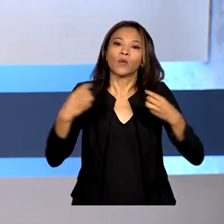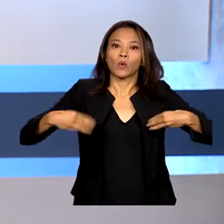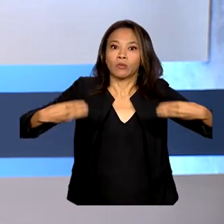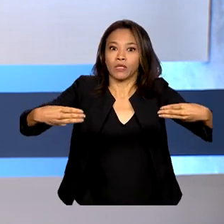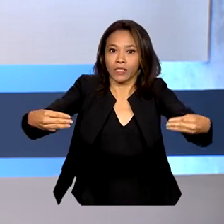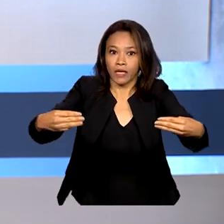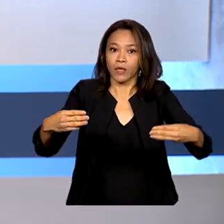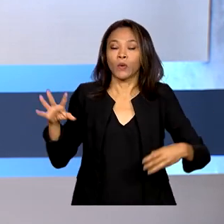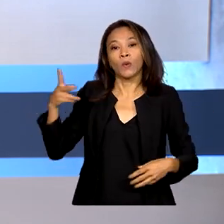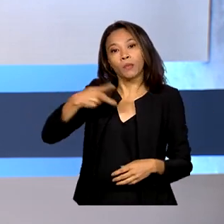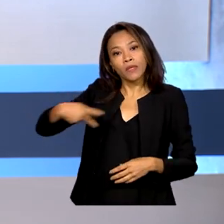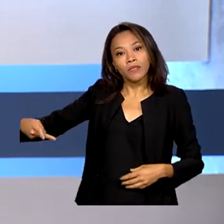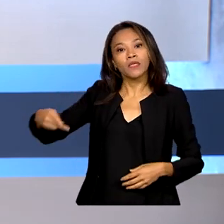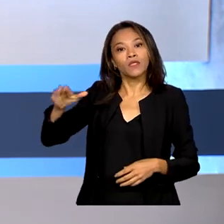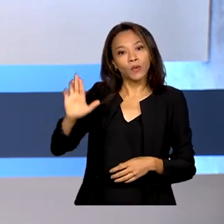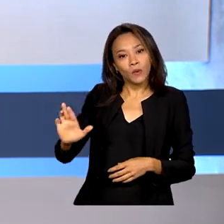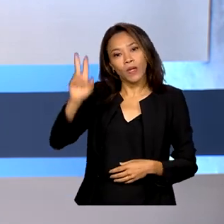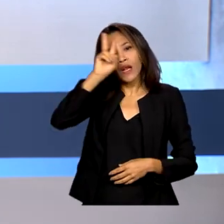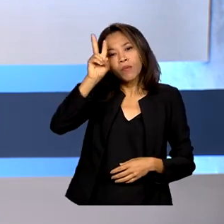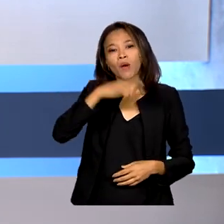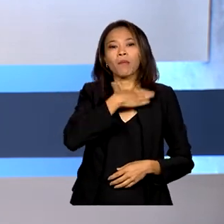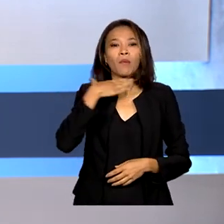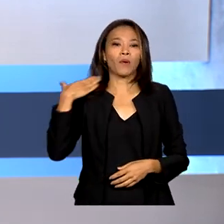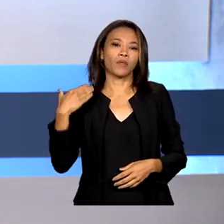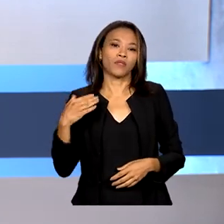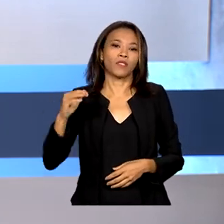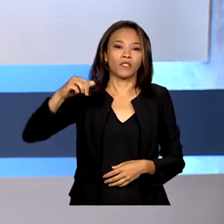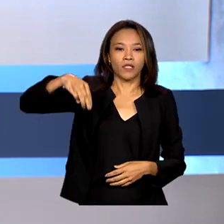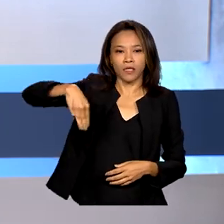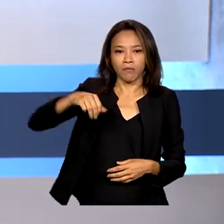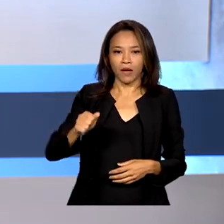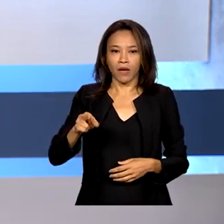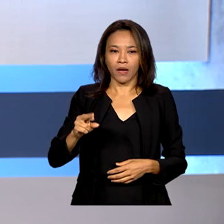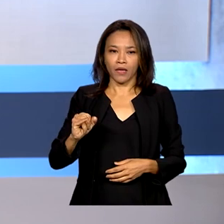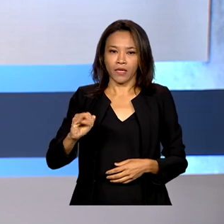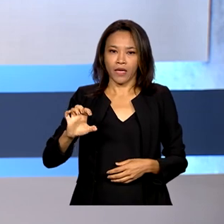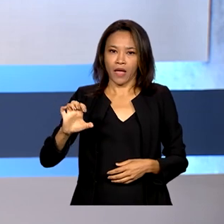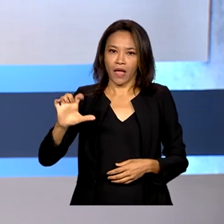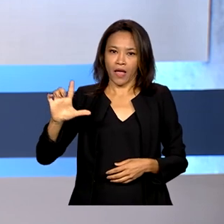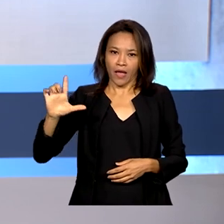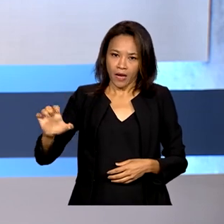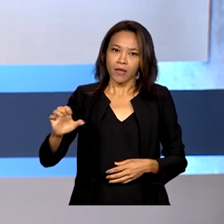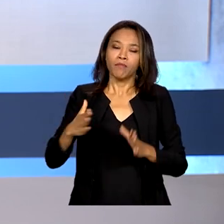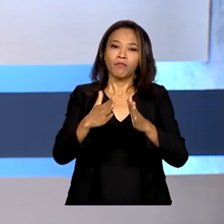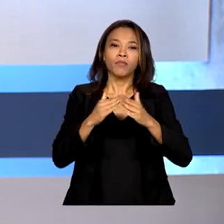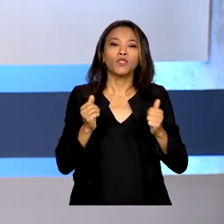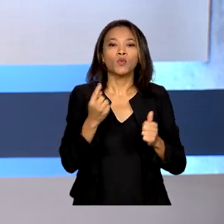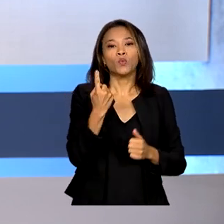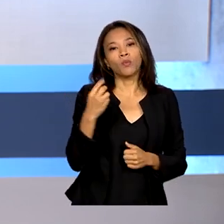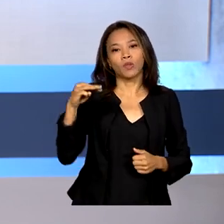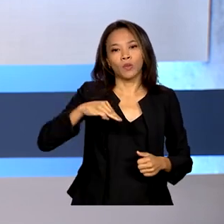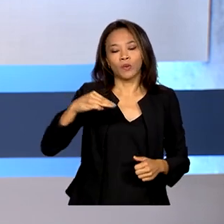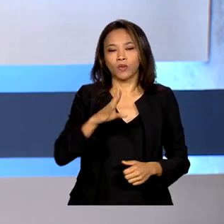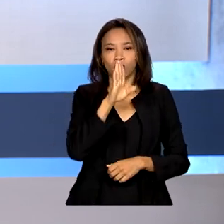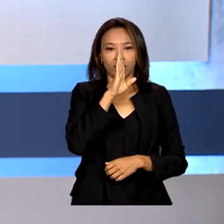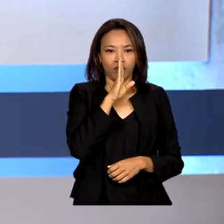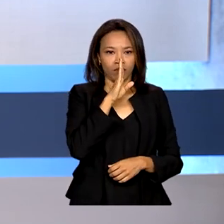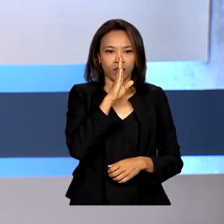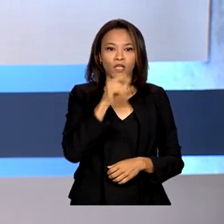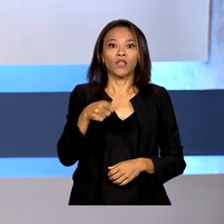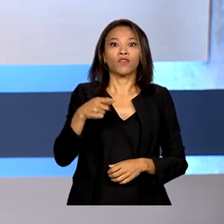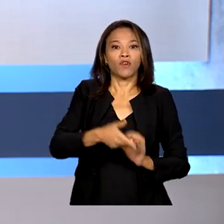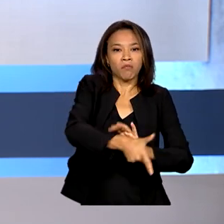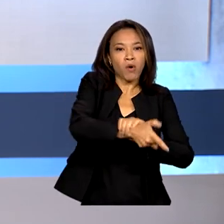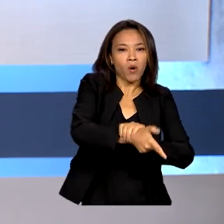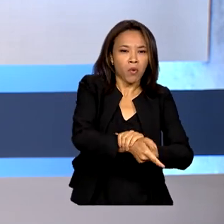Lula lembrou a morte de Marielle Franco. Lula pediu um minuto de silêncio para homenagear a vereadora assassinada há cinco anos no